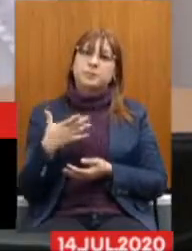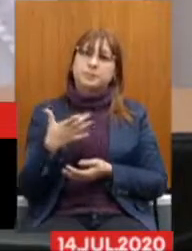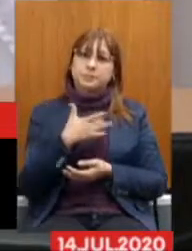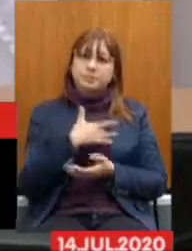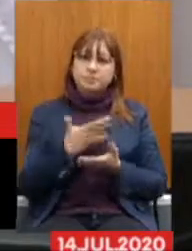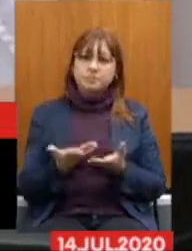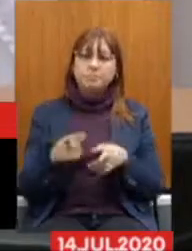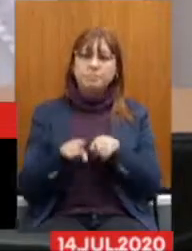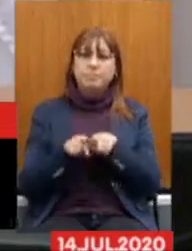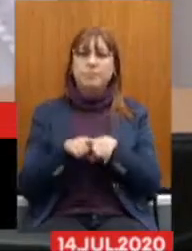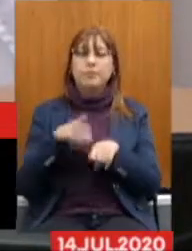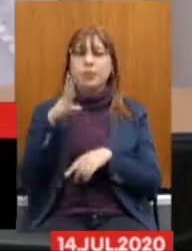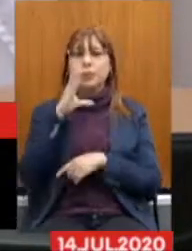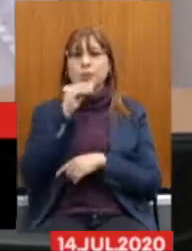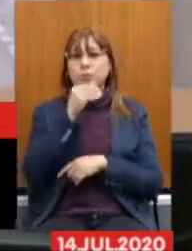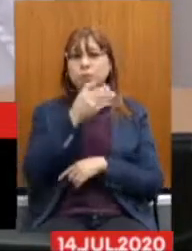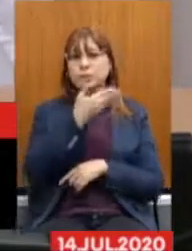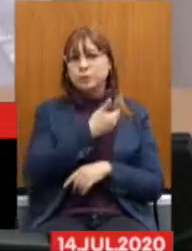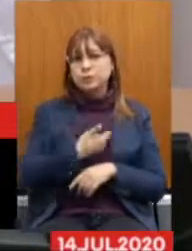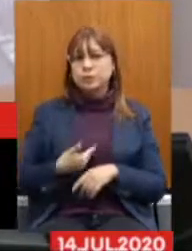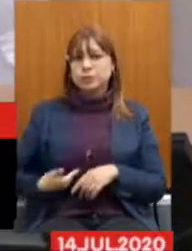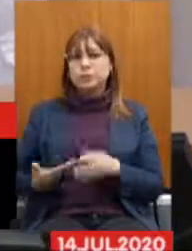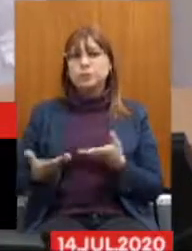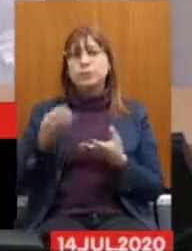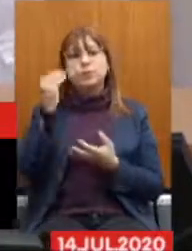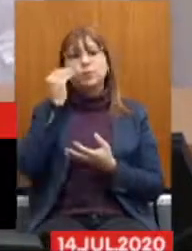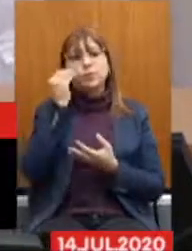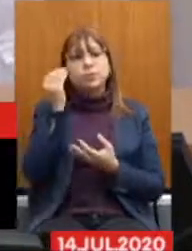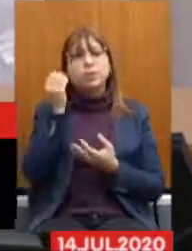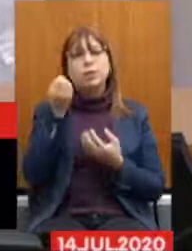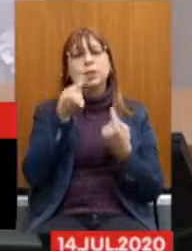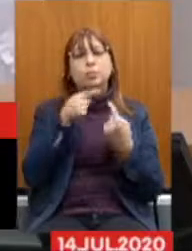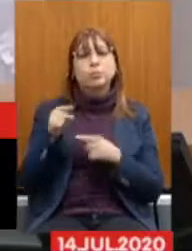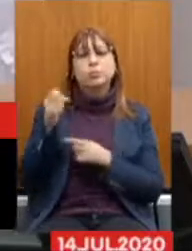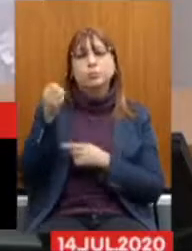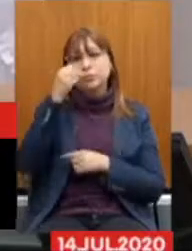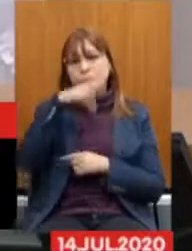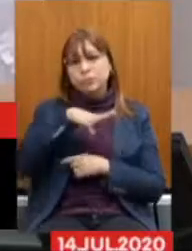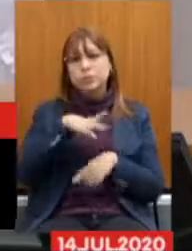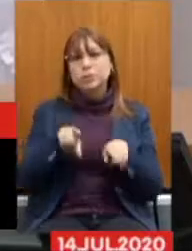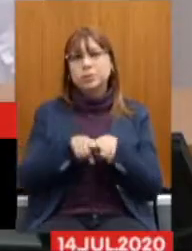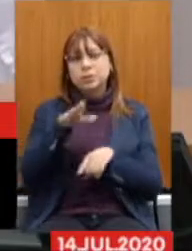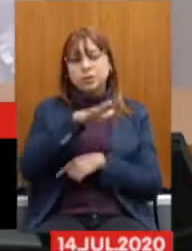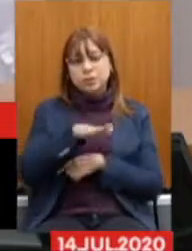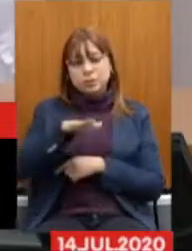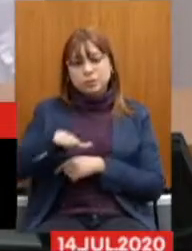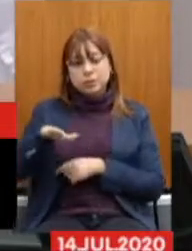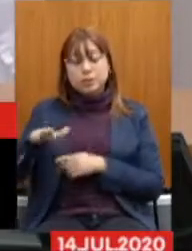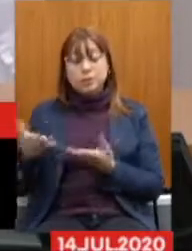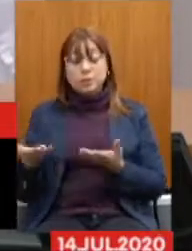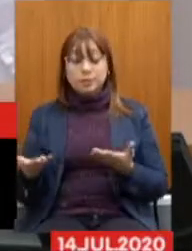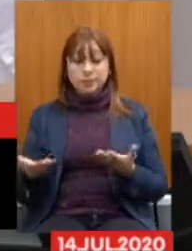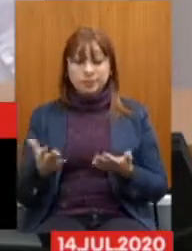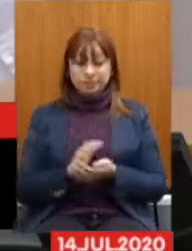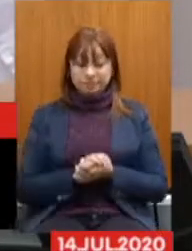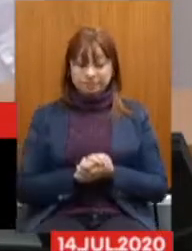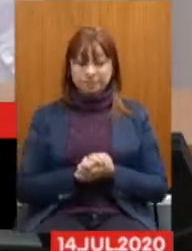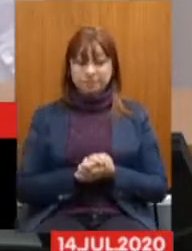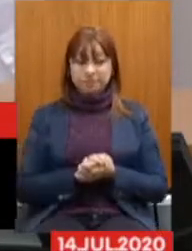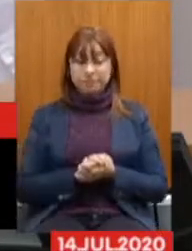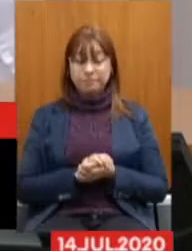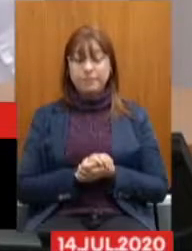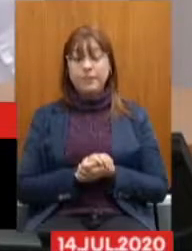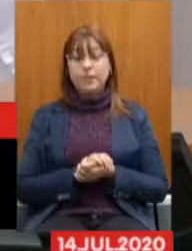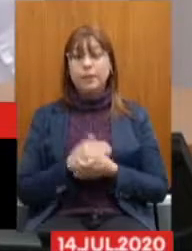Das mulheres No combate À violência Das crianças Também Nesse momento E aí